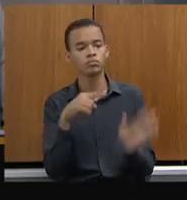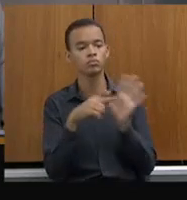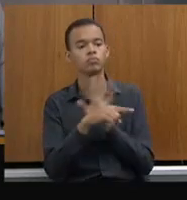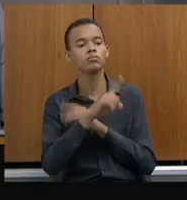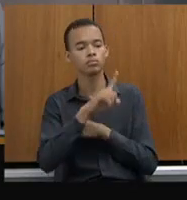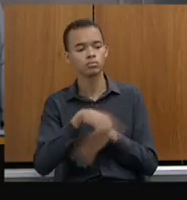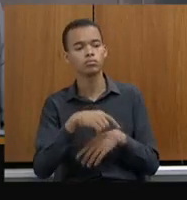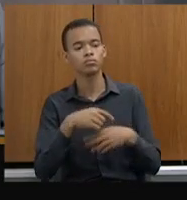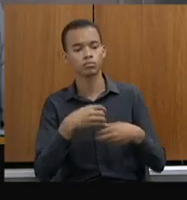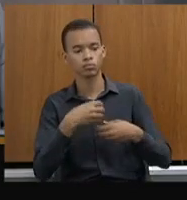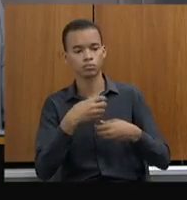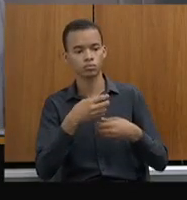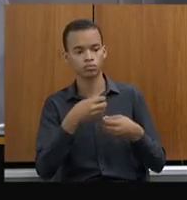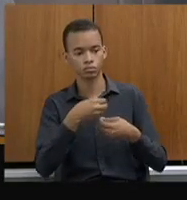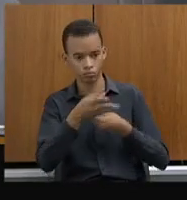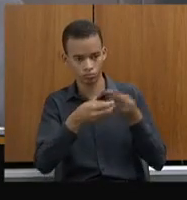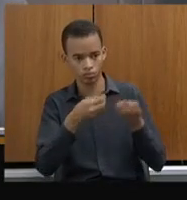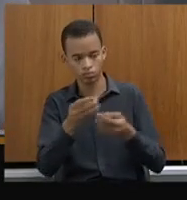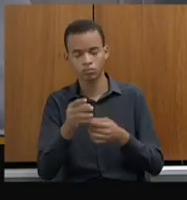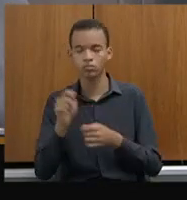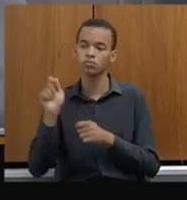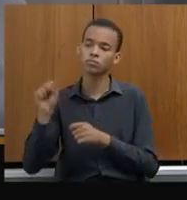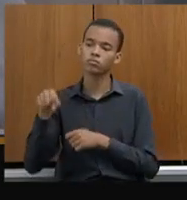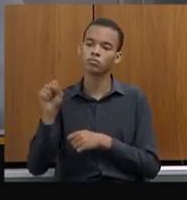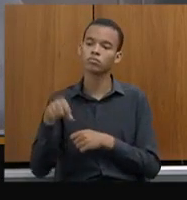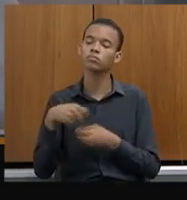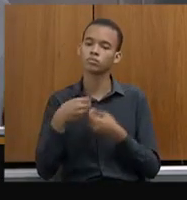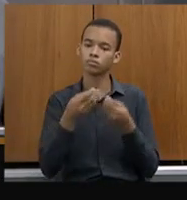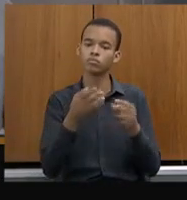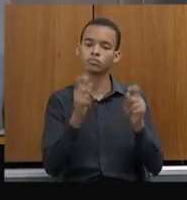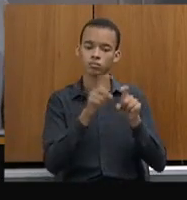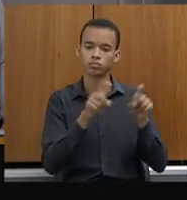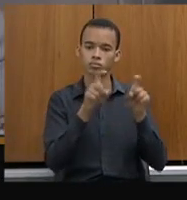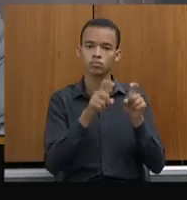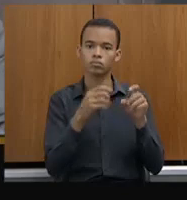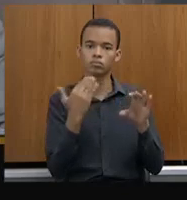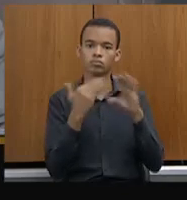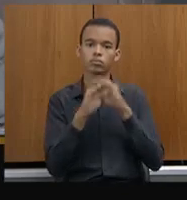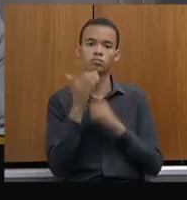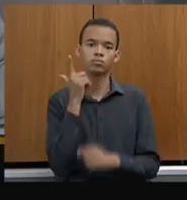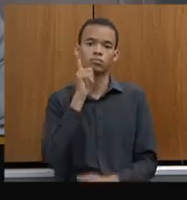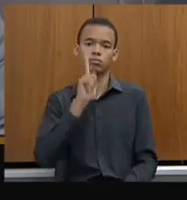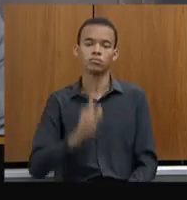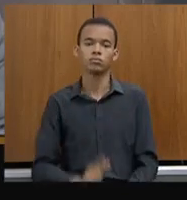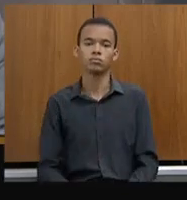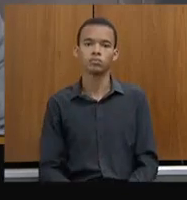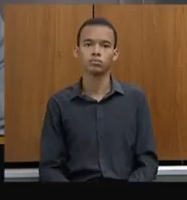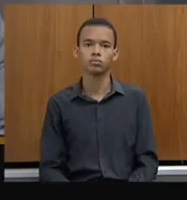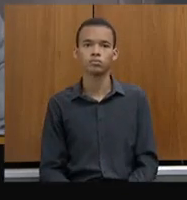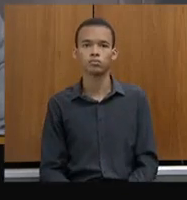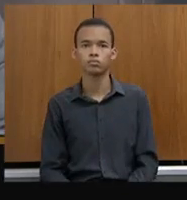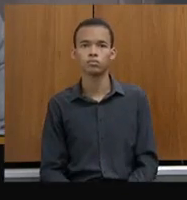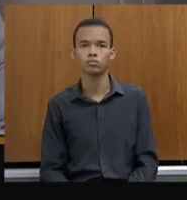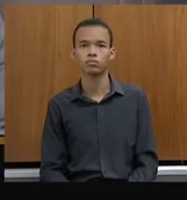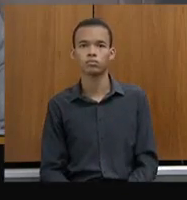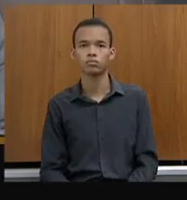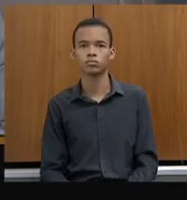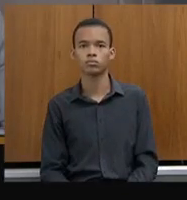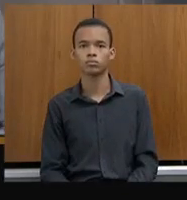exatamente. A entrega, não vai precisar mais. Pode seguir? Adiante, nós temos cadeia de custódia.